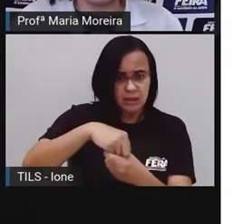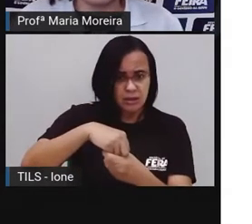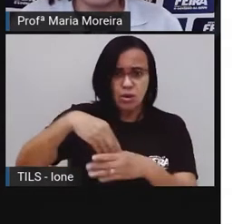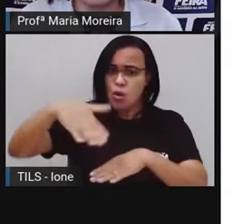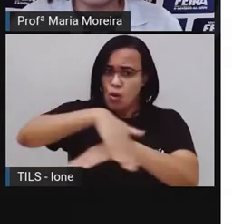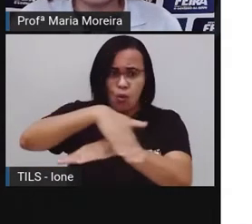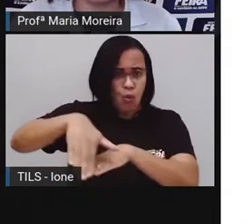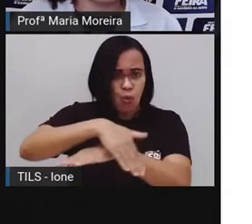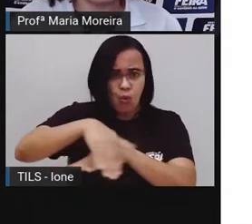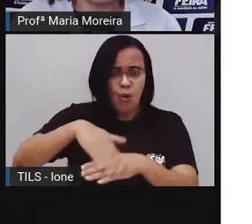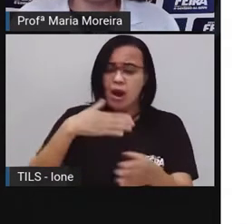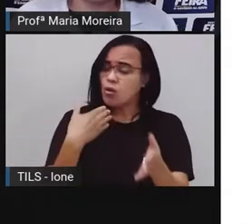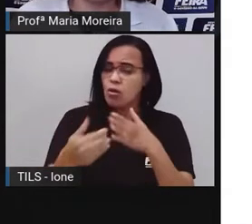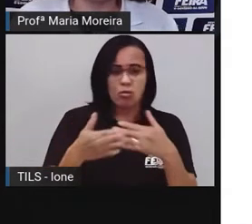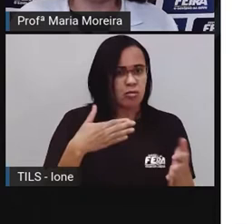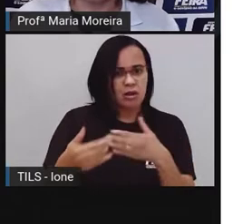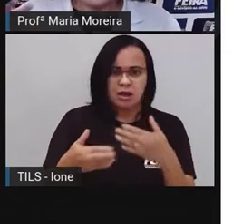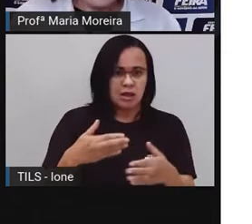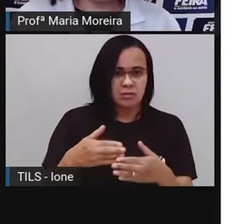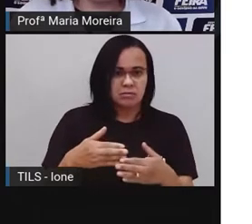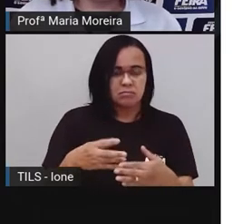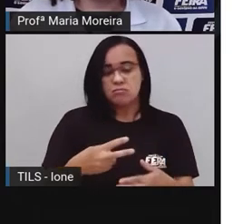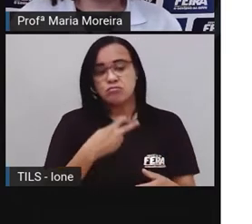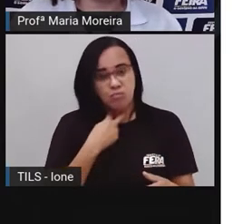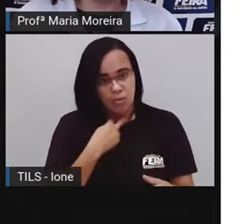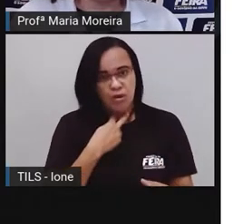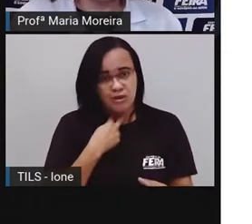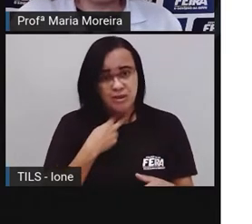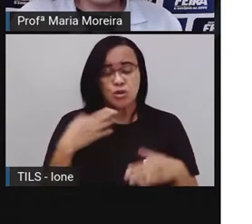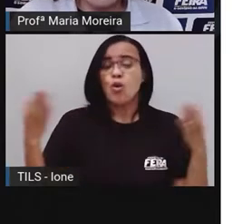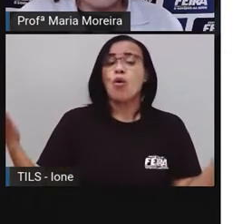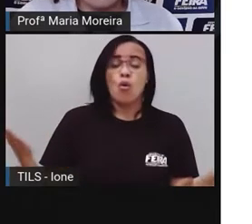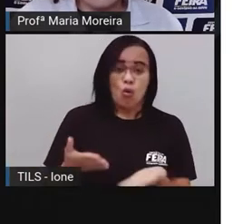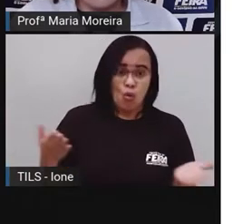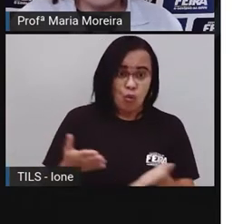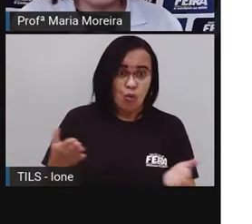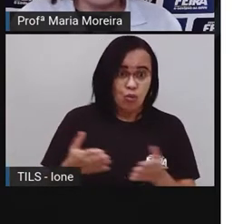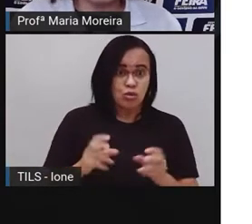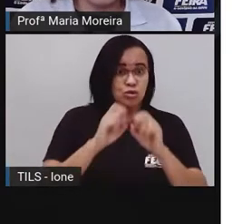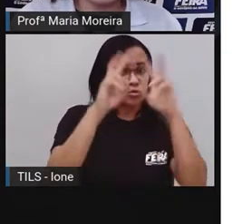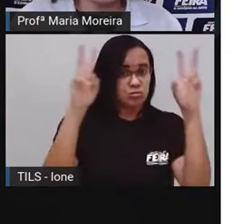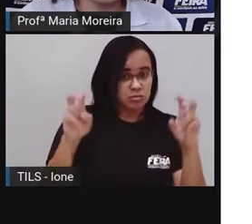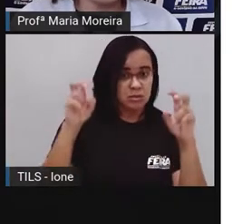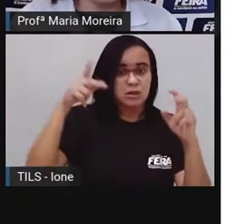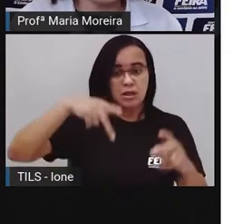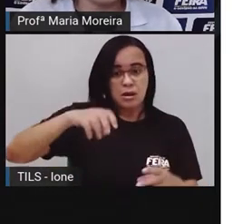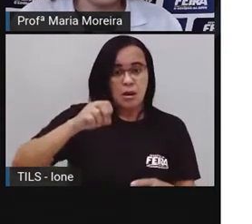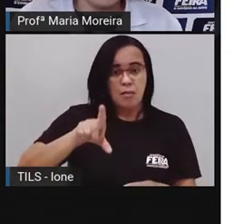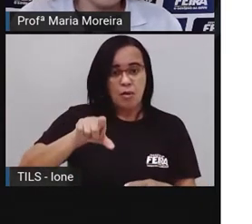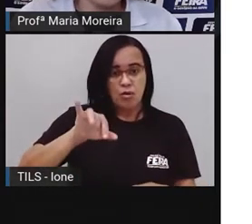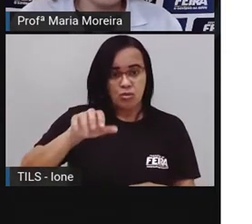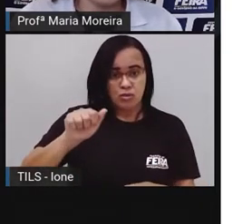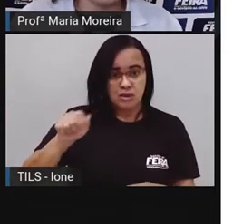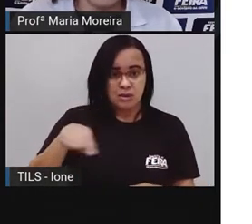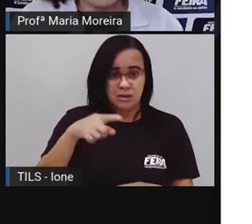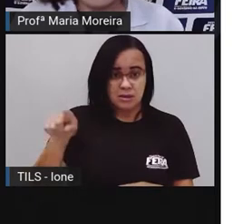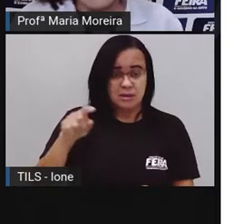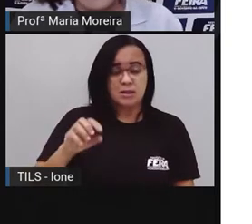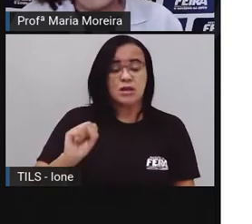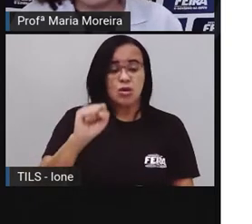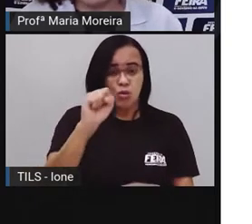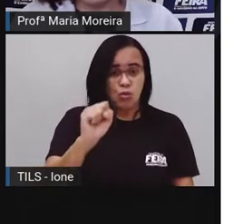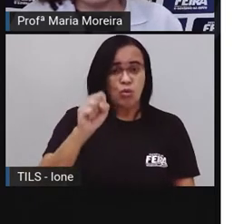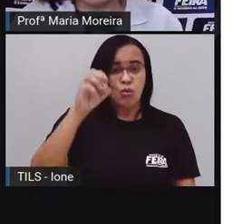outros tipos de poluição. Hoje a gente vai falar sobre a poluição sonora, né? E temos aí que diminuir também